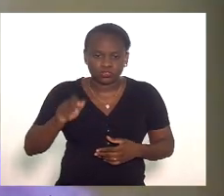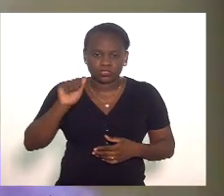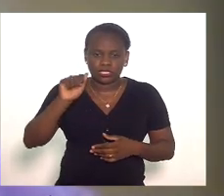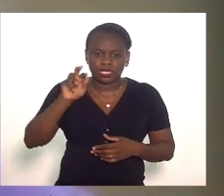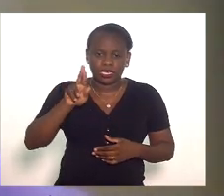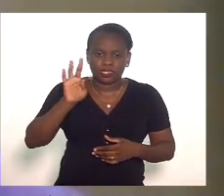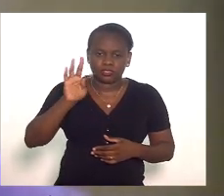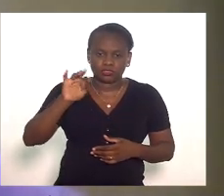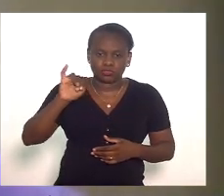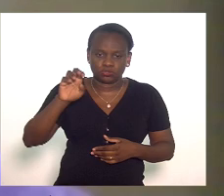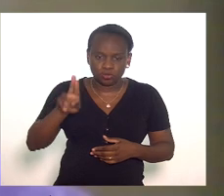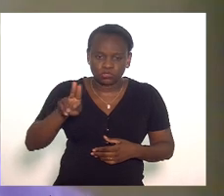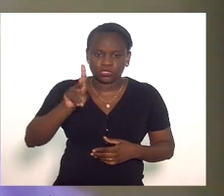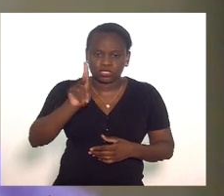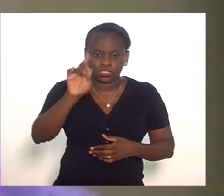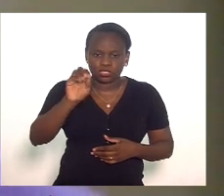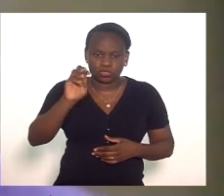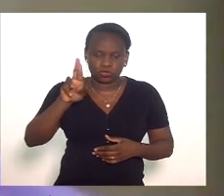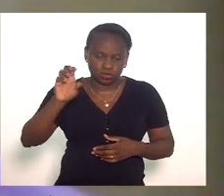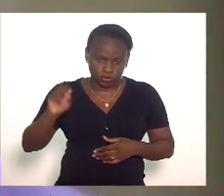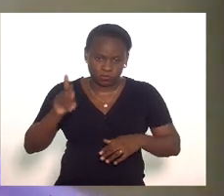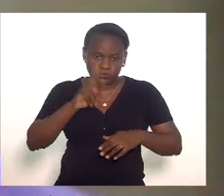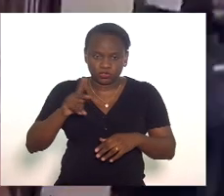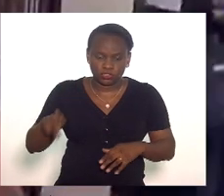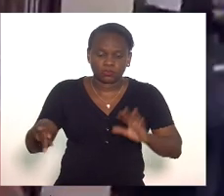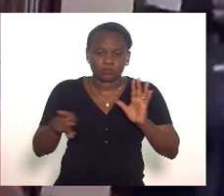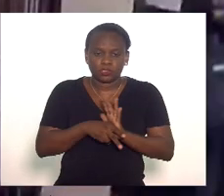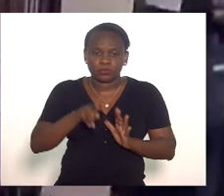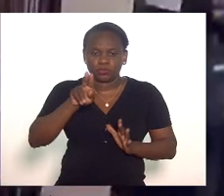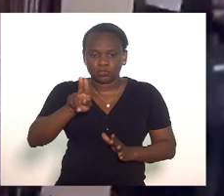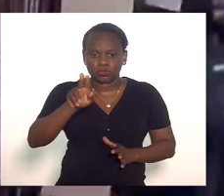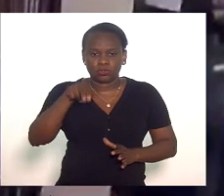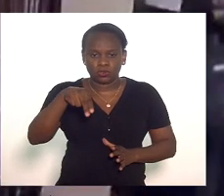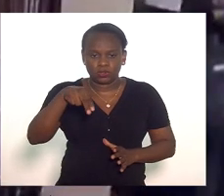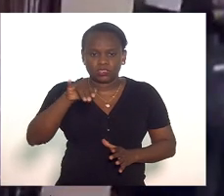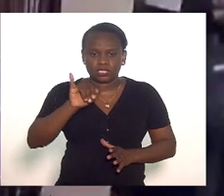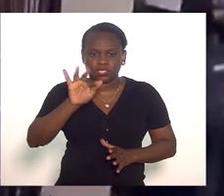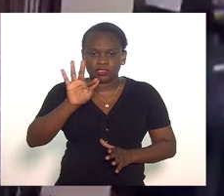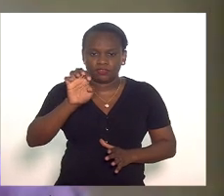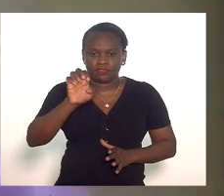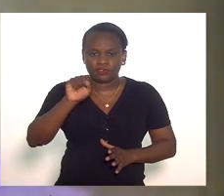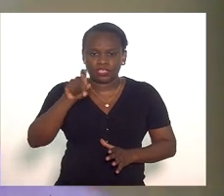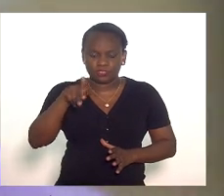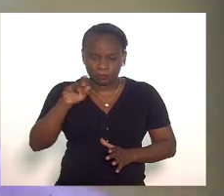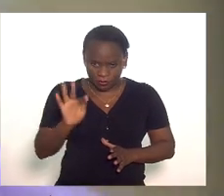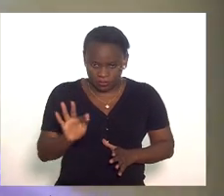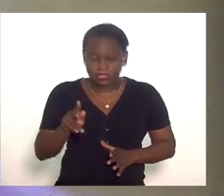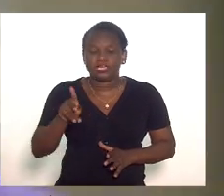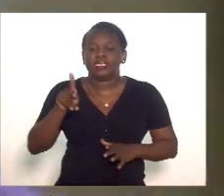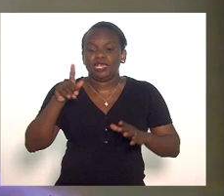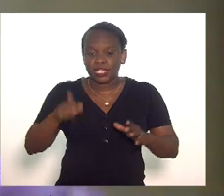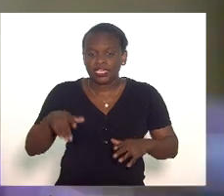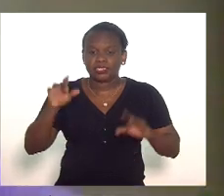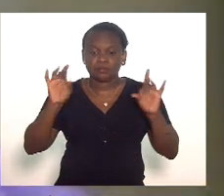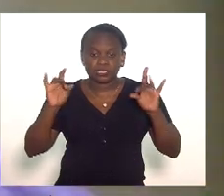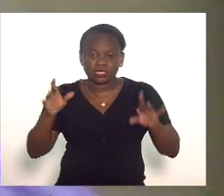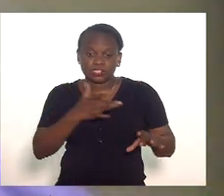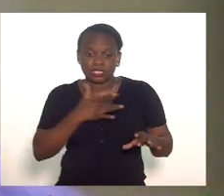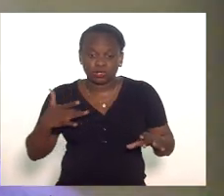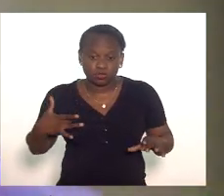Quioro professor da Universidade Federal do Estado de São Paulo da Unifesp que é um especialista em saúde coletiva